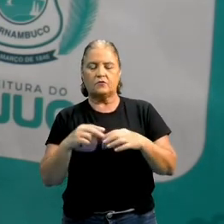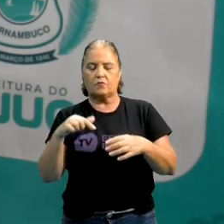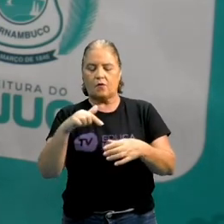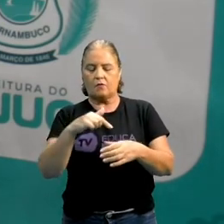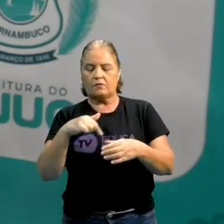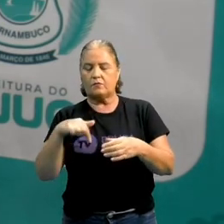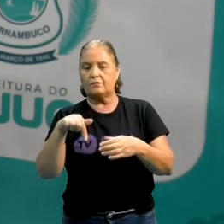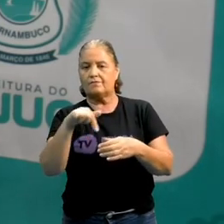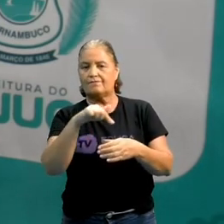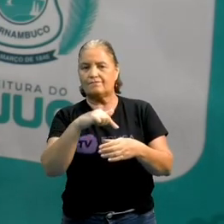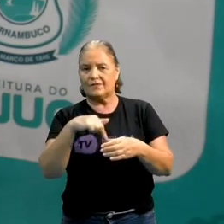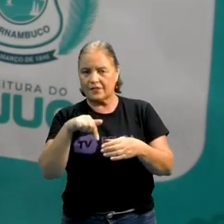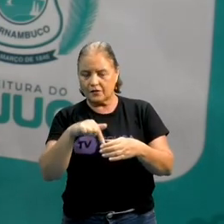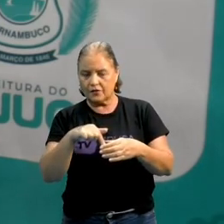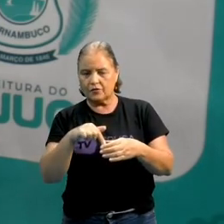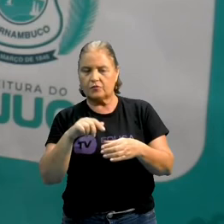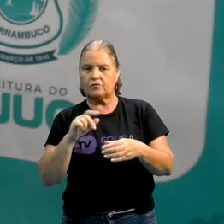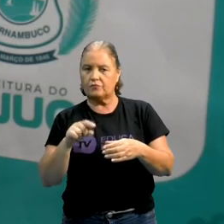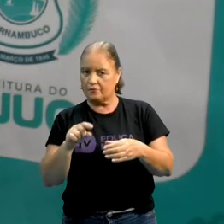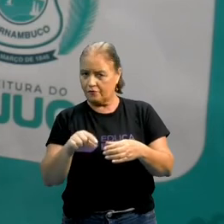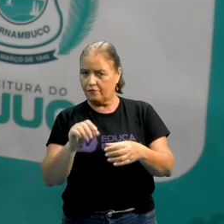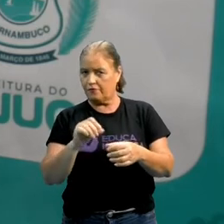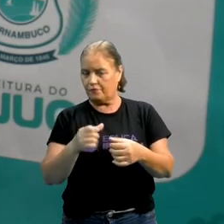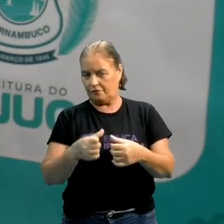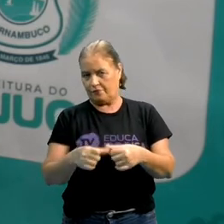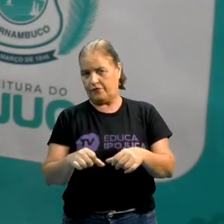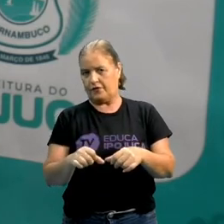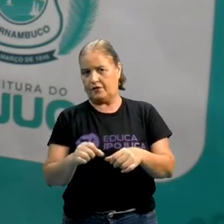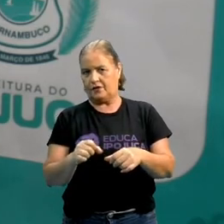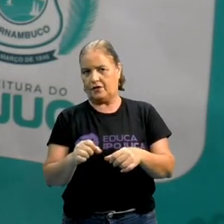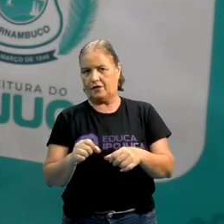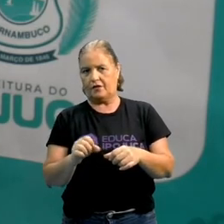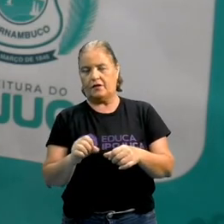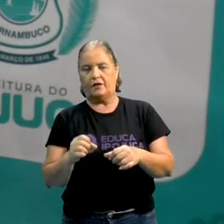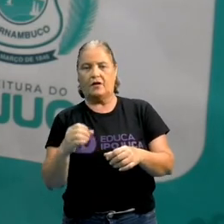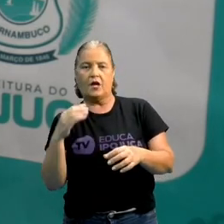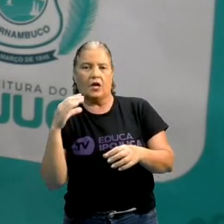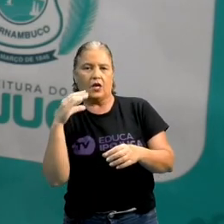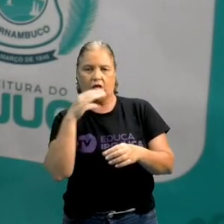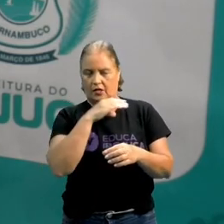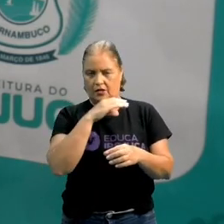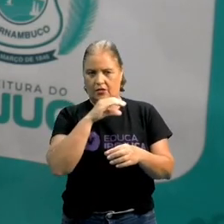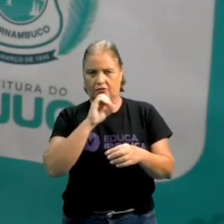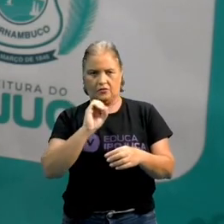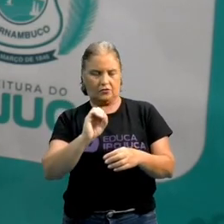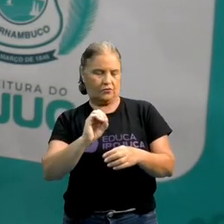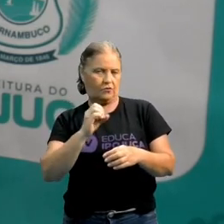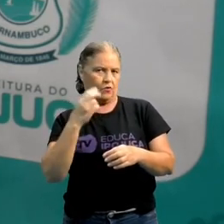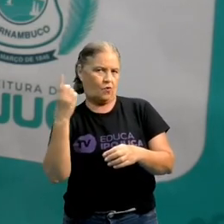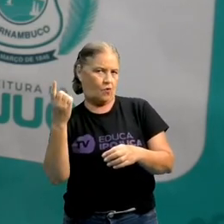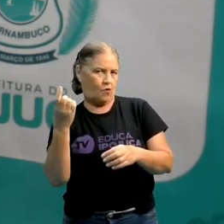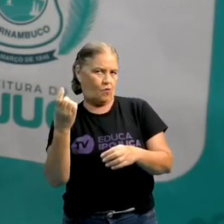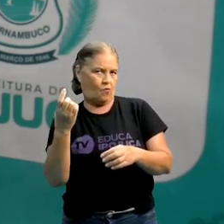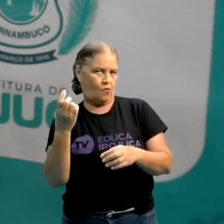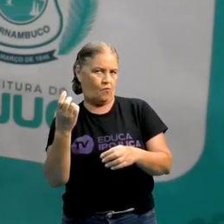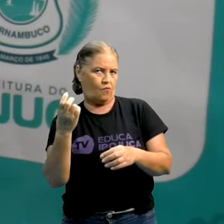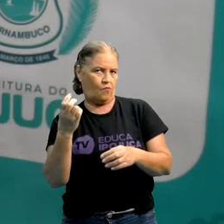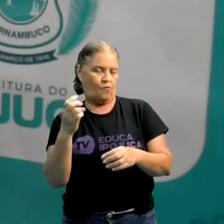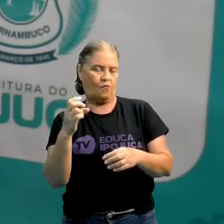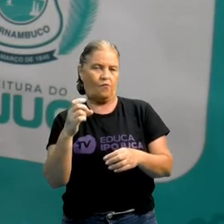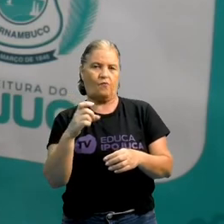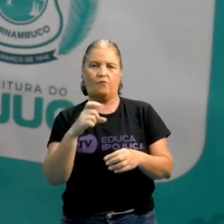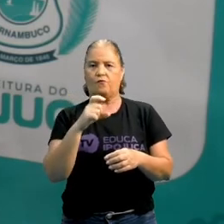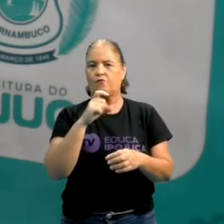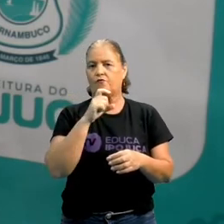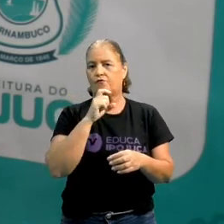ambiente vai se manter maior. Seja a temperatura quente, ou seja, excesso de calor,